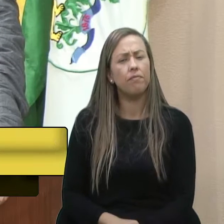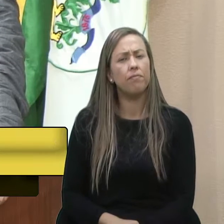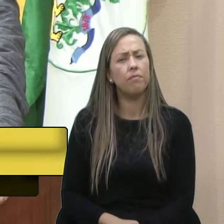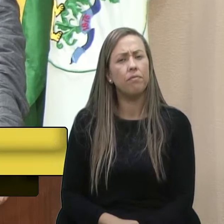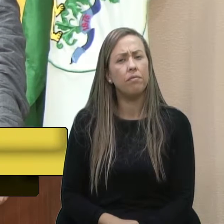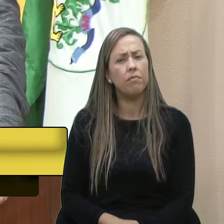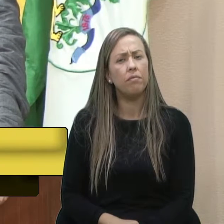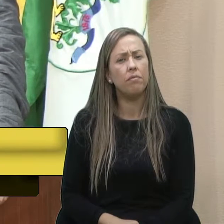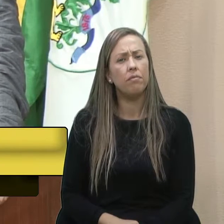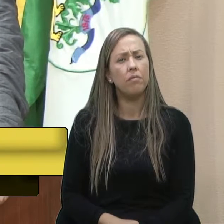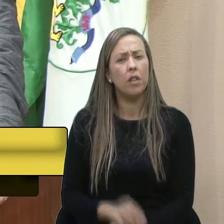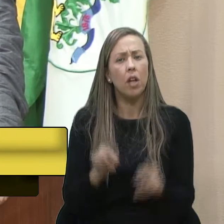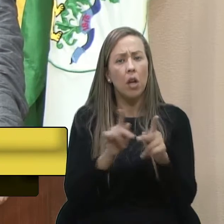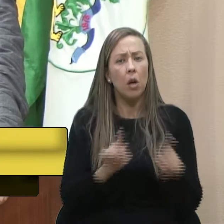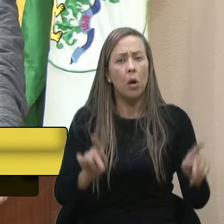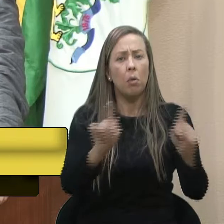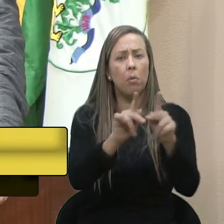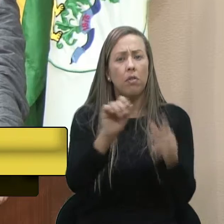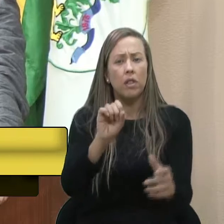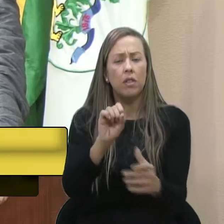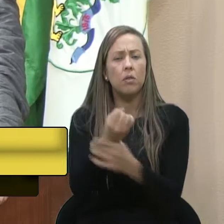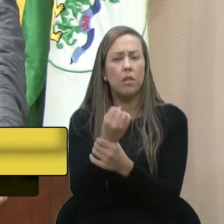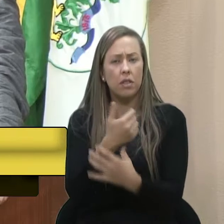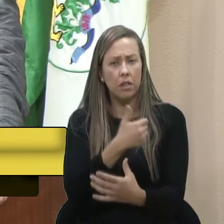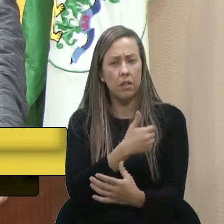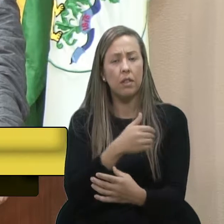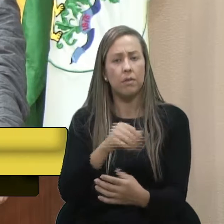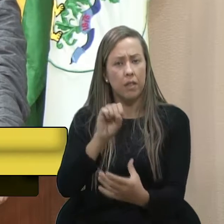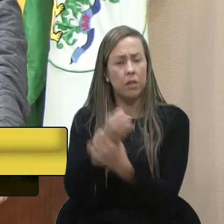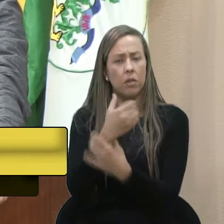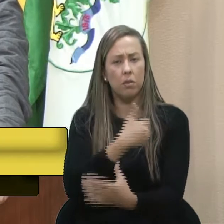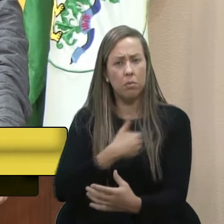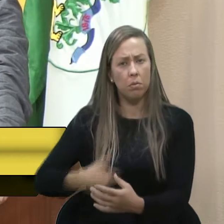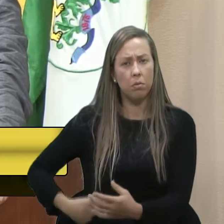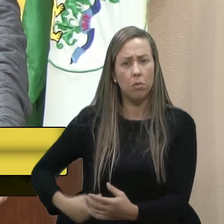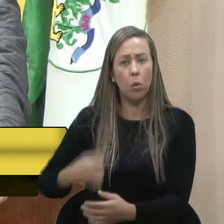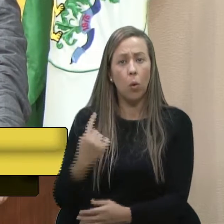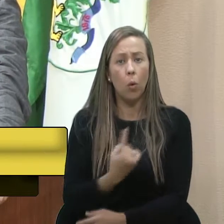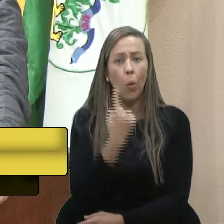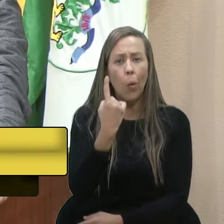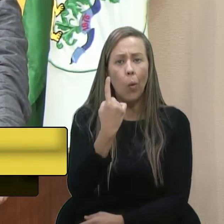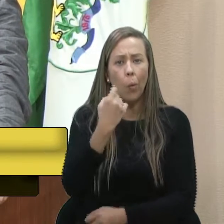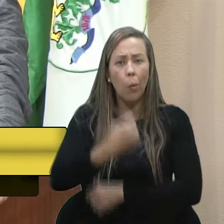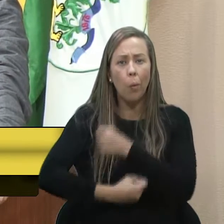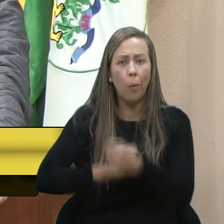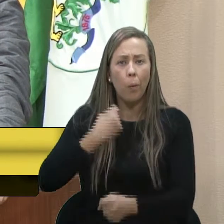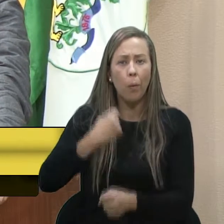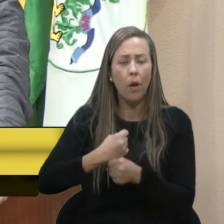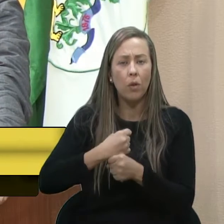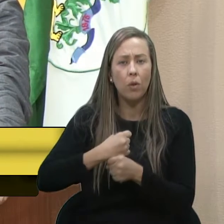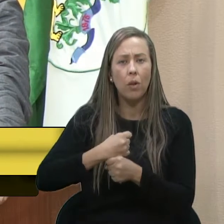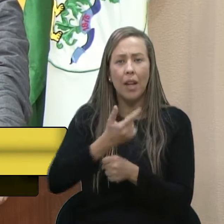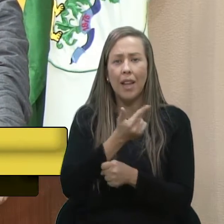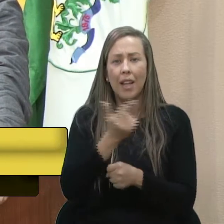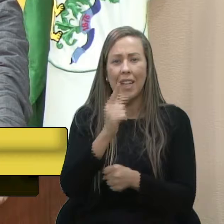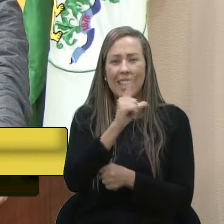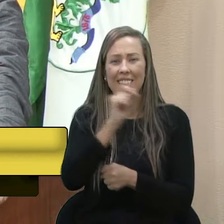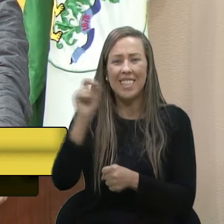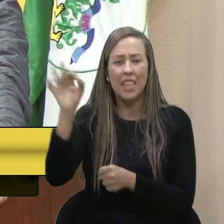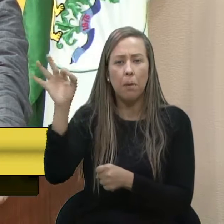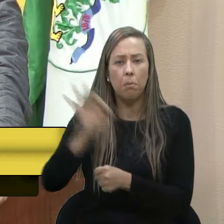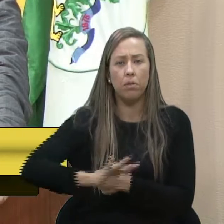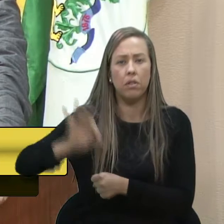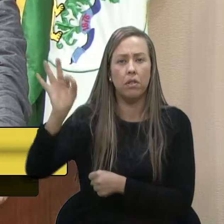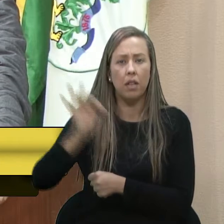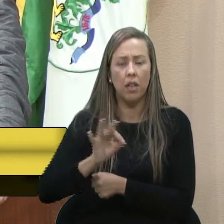O povo da segurança pública ficou um ano, 100%,